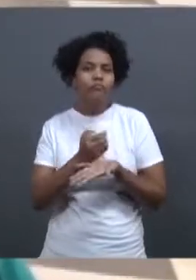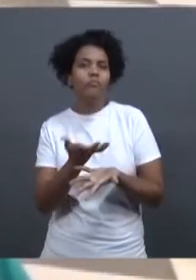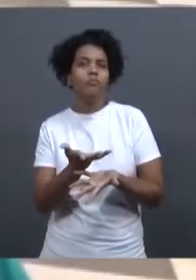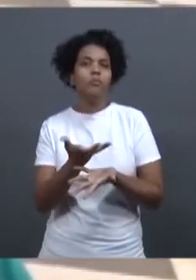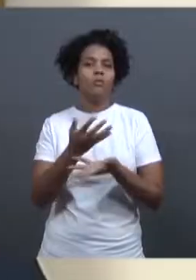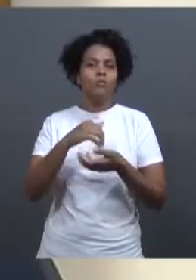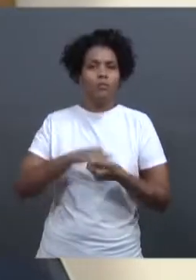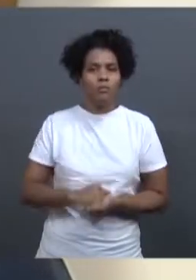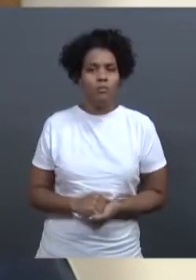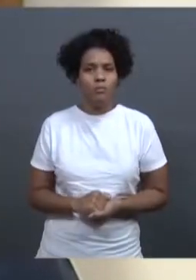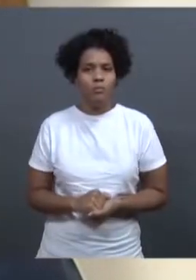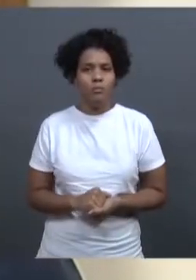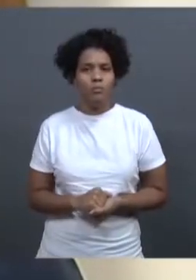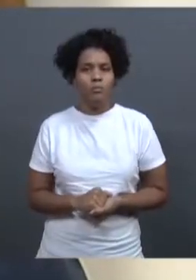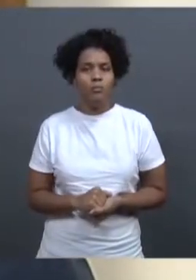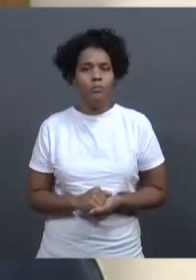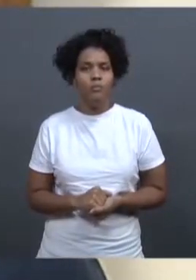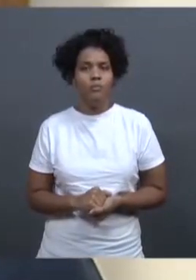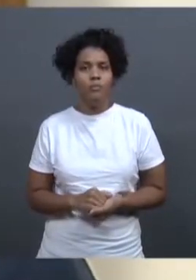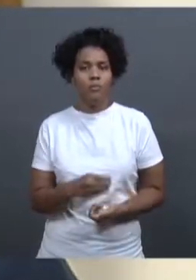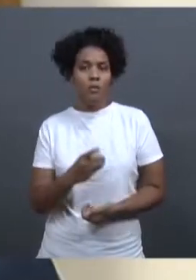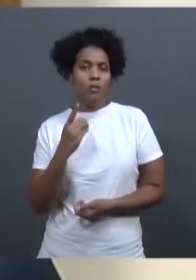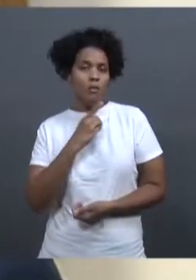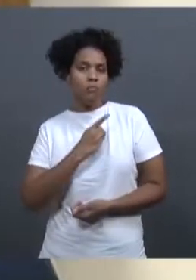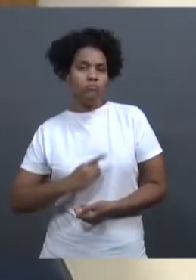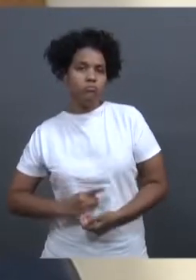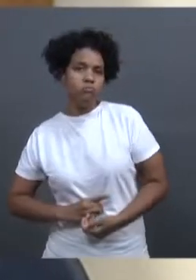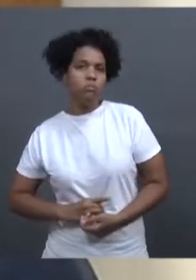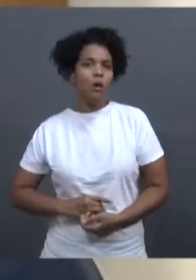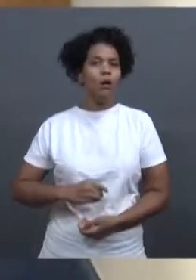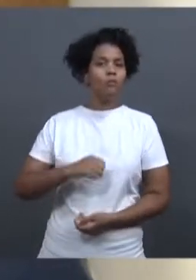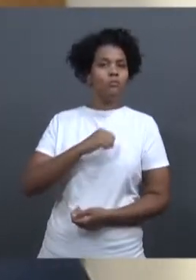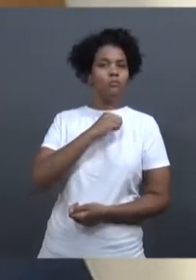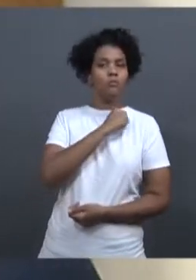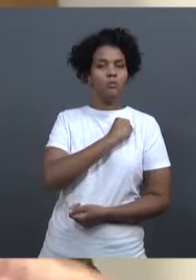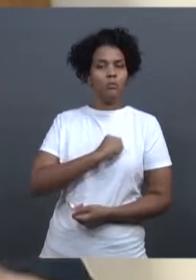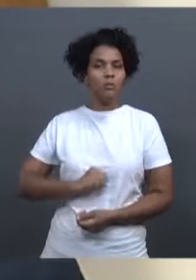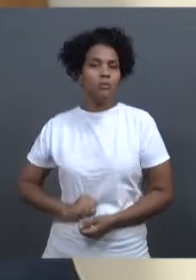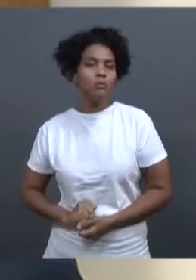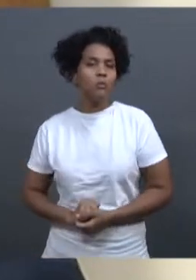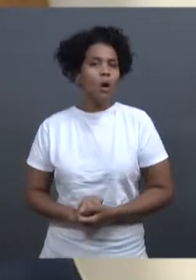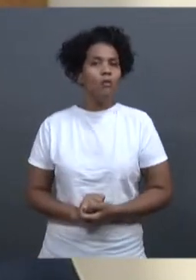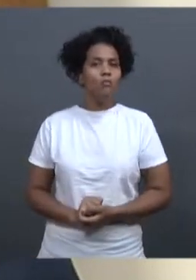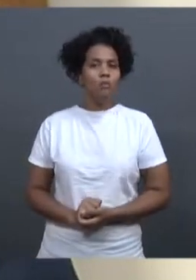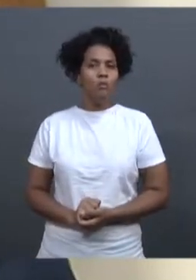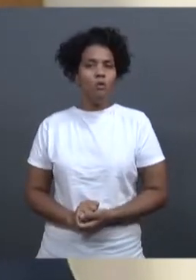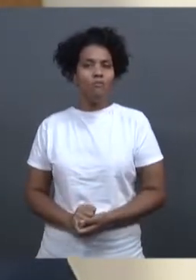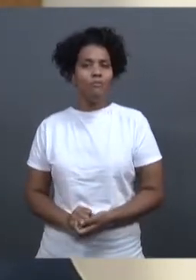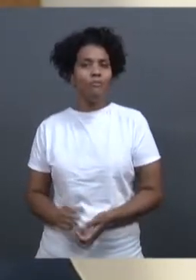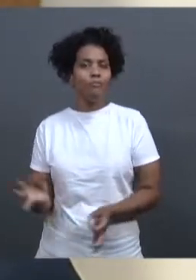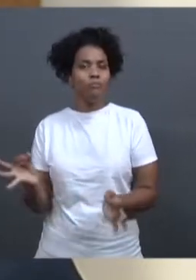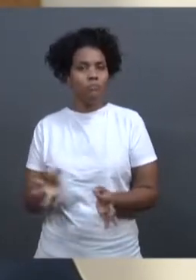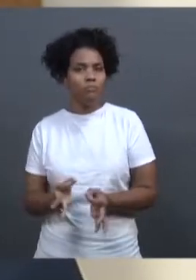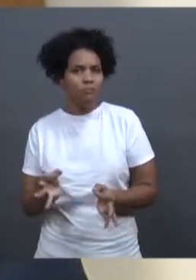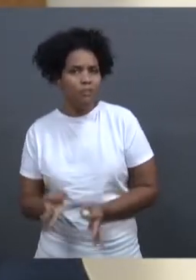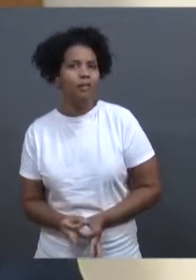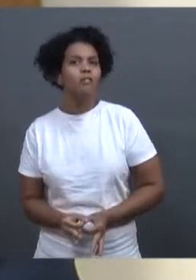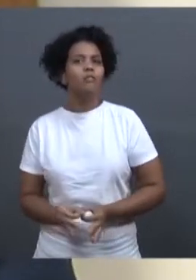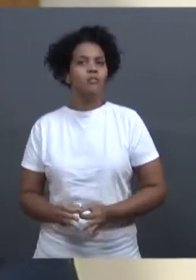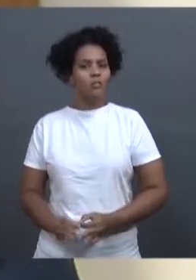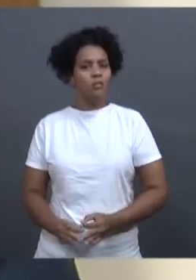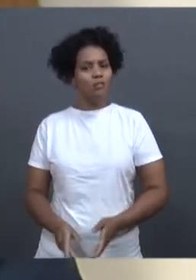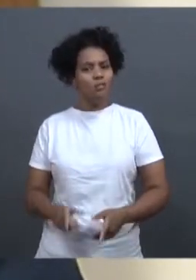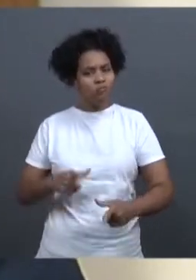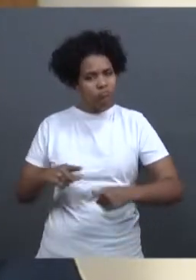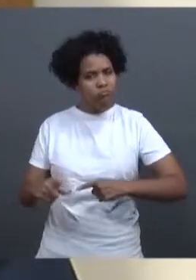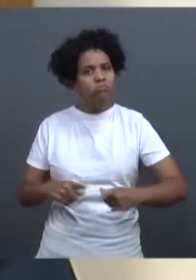reforma da Previdência. Deputados e senadores, tenho certeza, se debruçarão sobre esses temas importantíssimos para, em